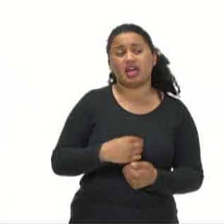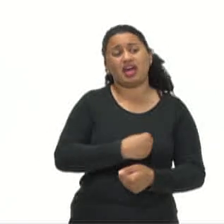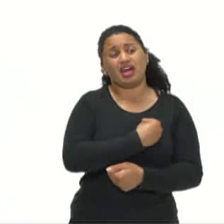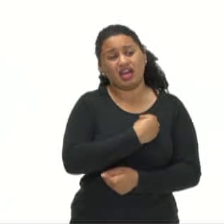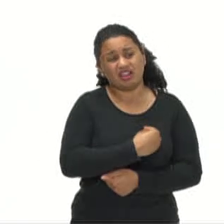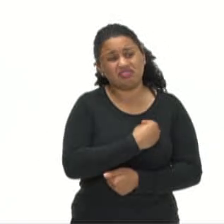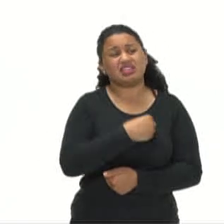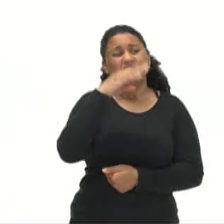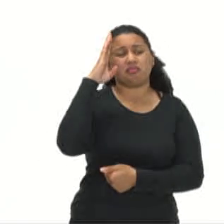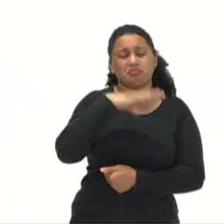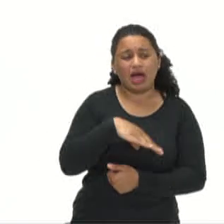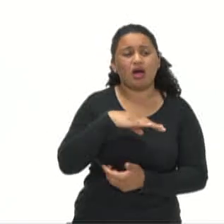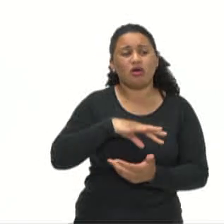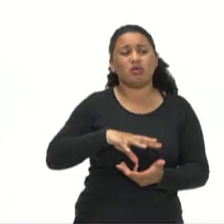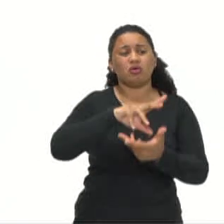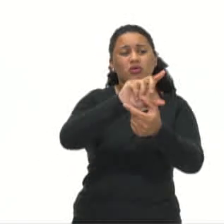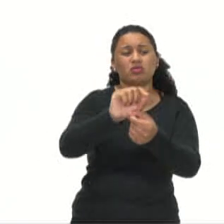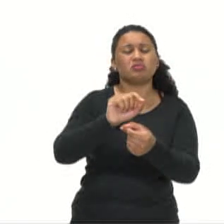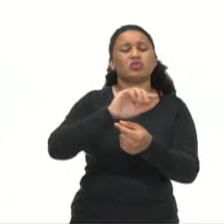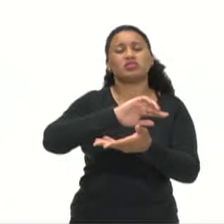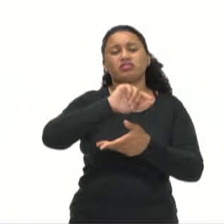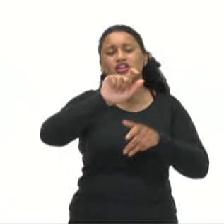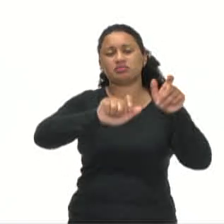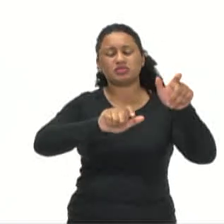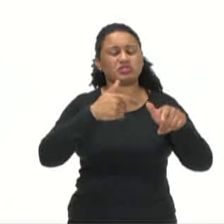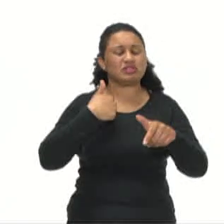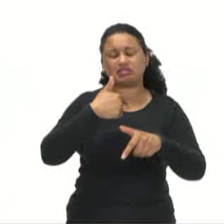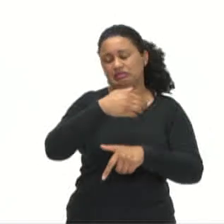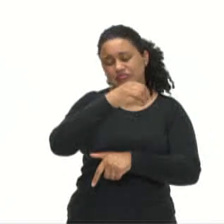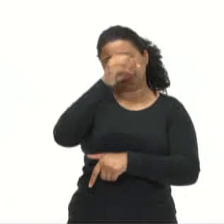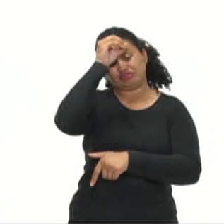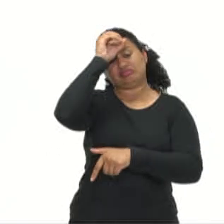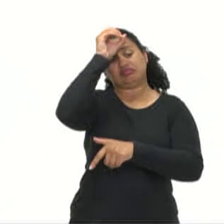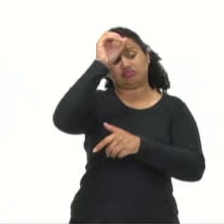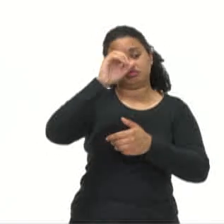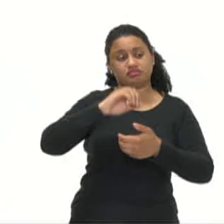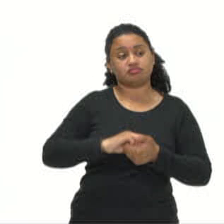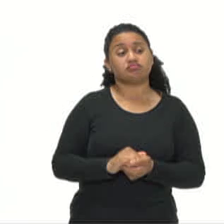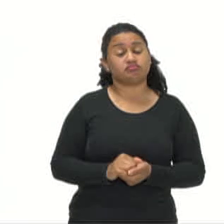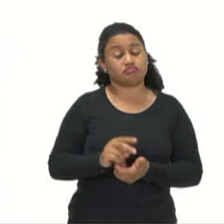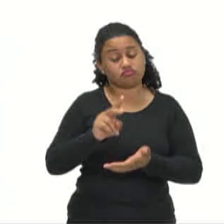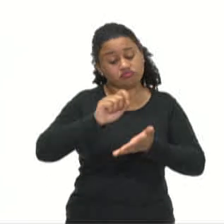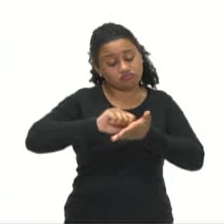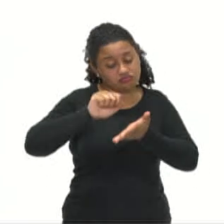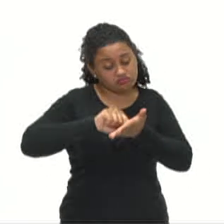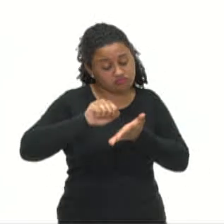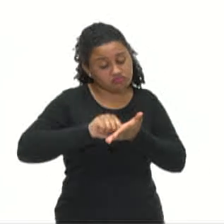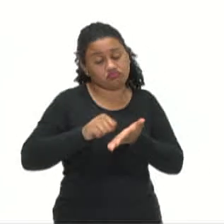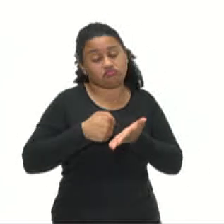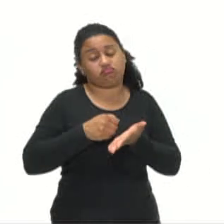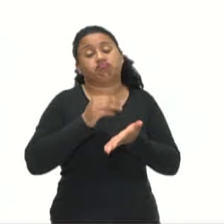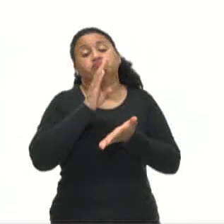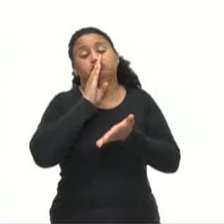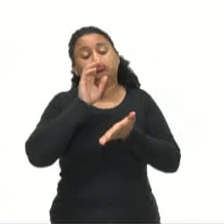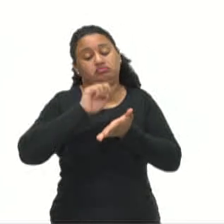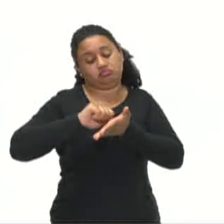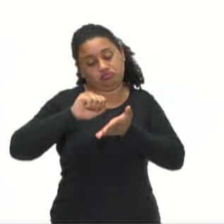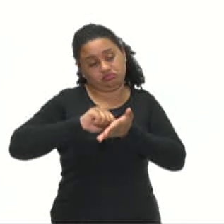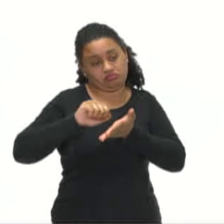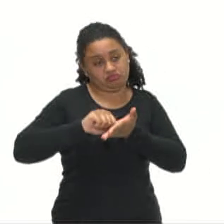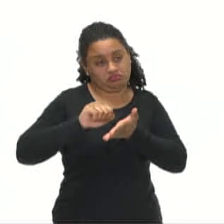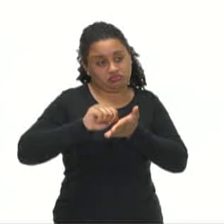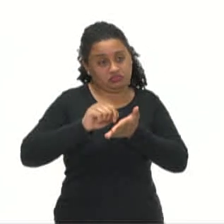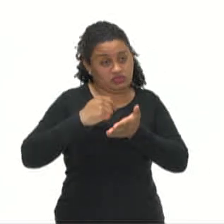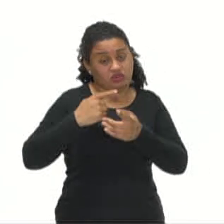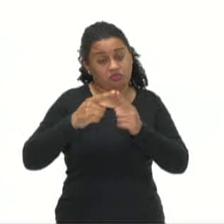vida é cruel. O mundo está cheio de ingratos. Ele continuou escrevendo, sem dizer nada. Era